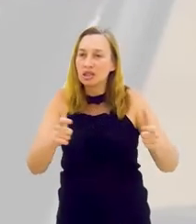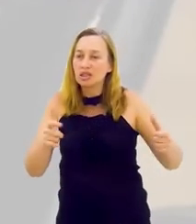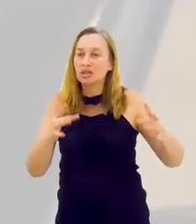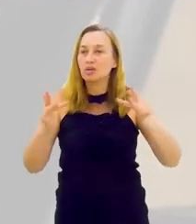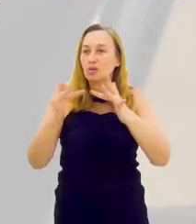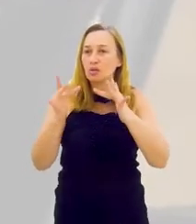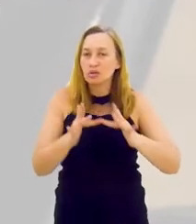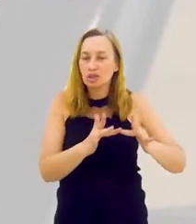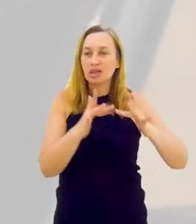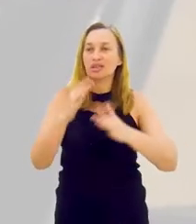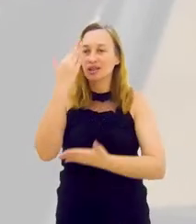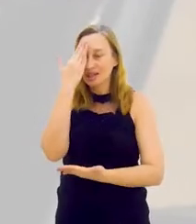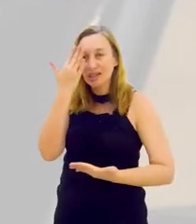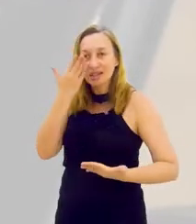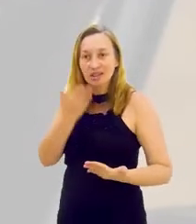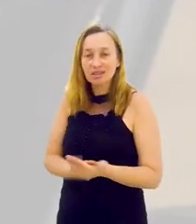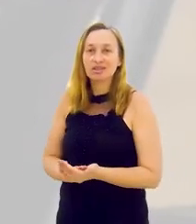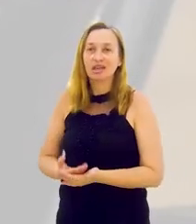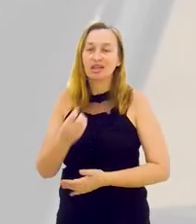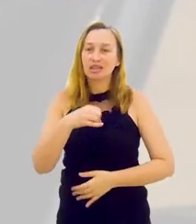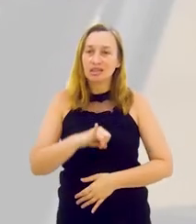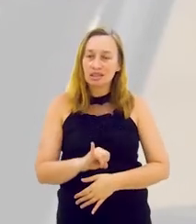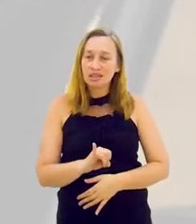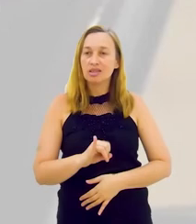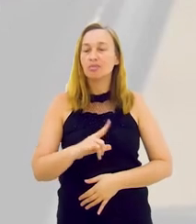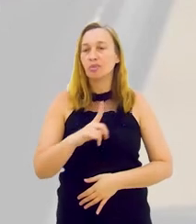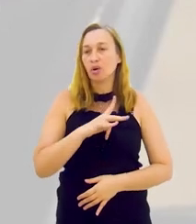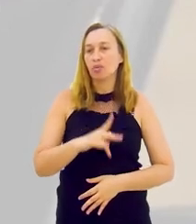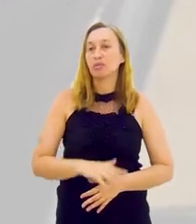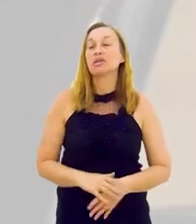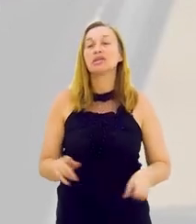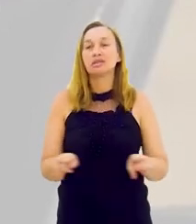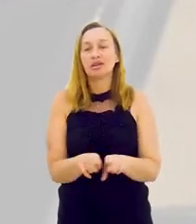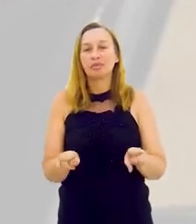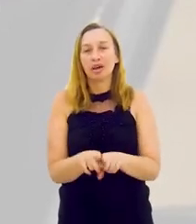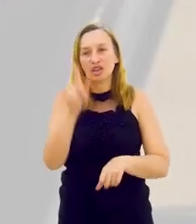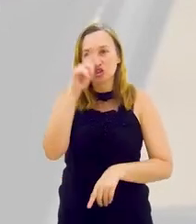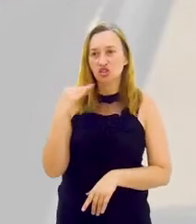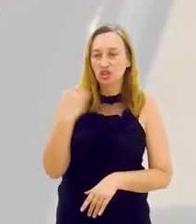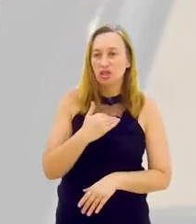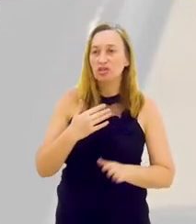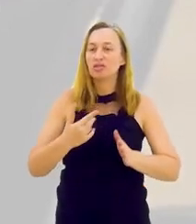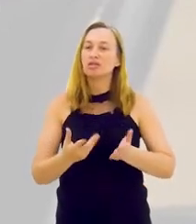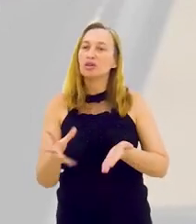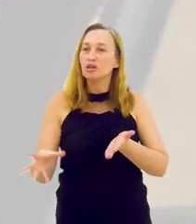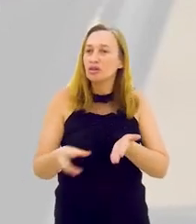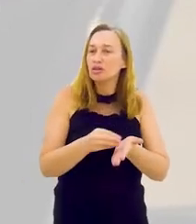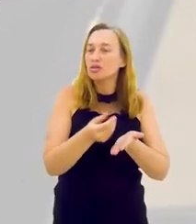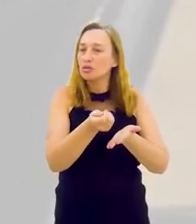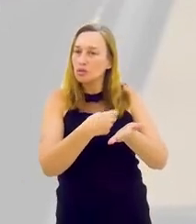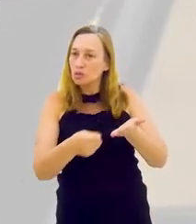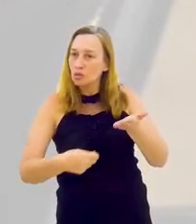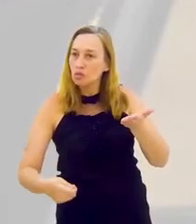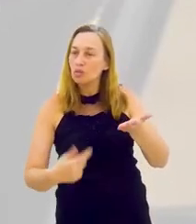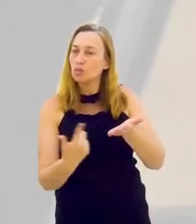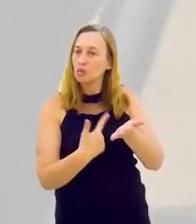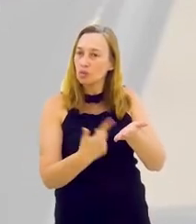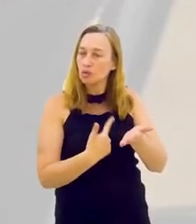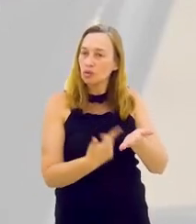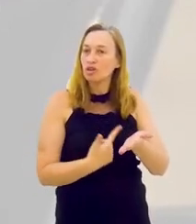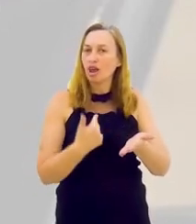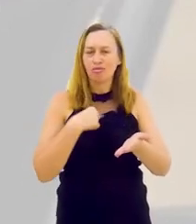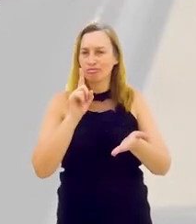dispor de uma ampla rede de contatos e autoconfiança. E, além disso, Geisa, eu coloquei no